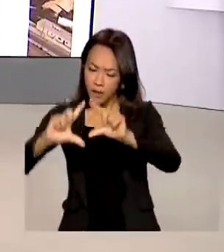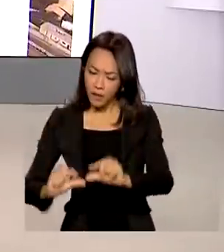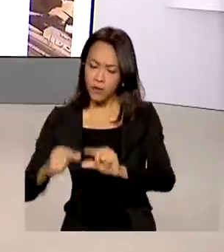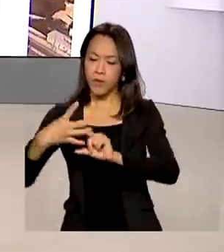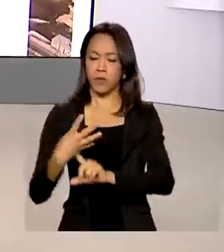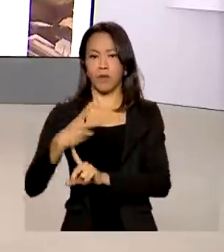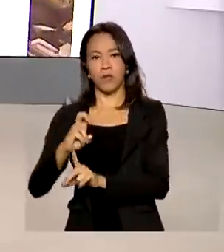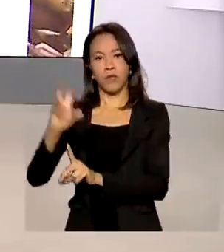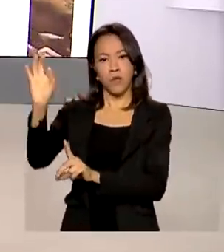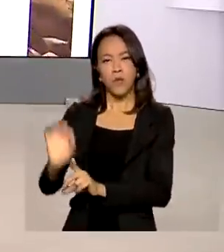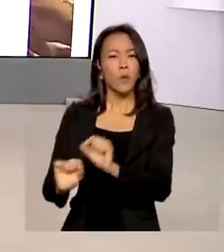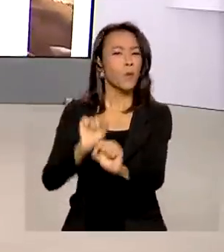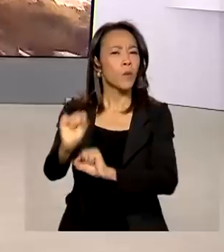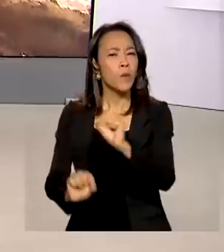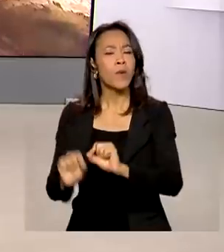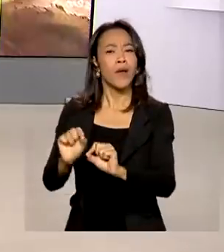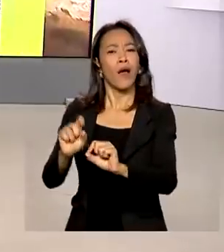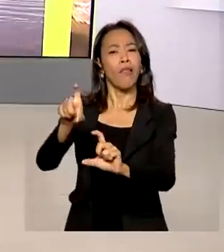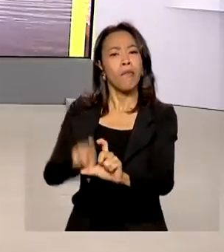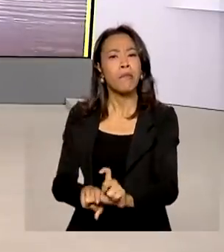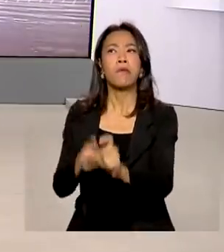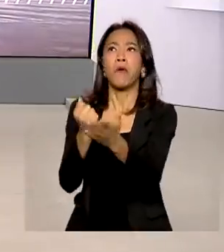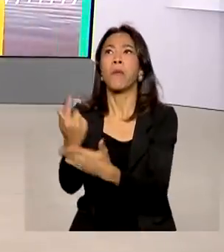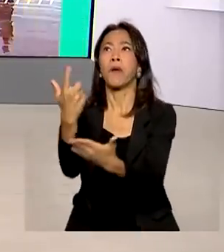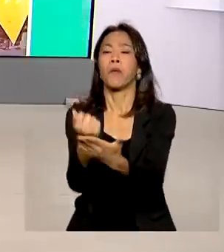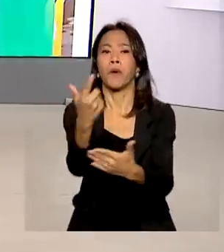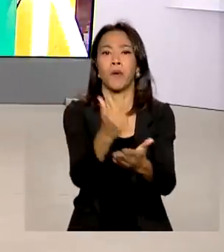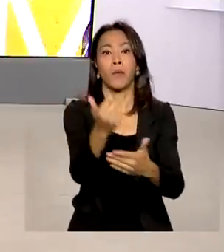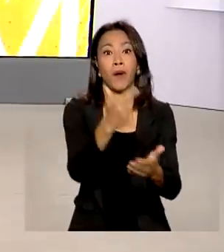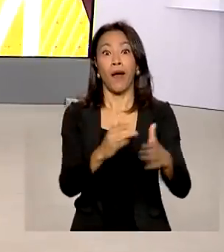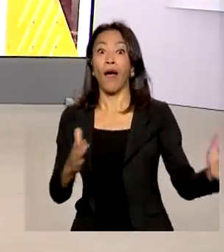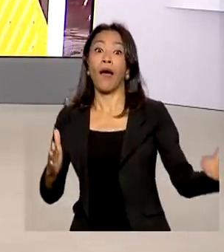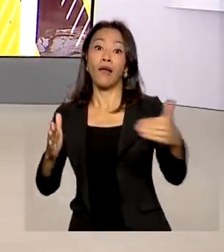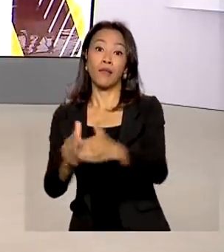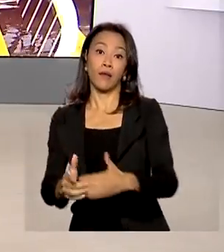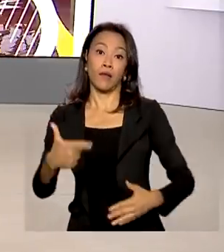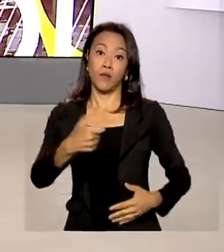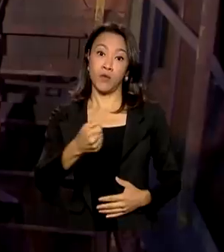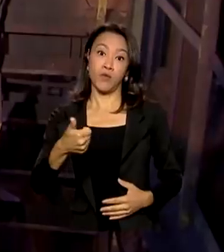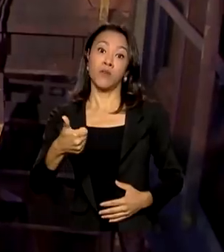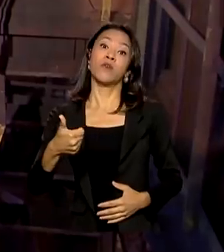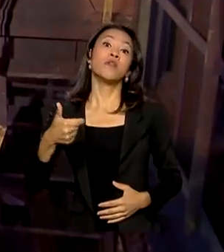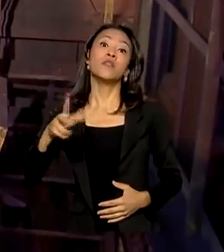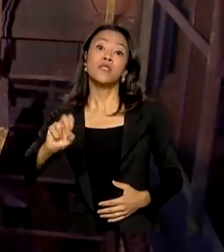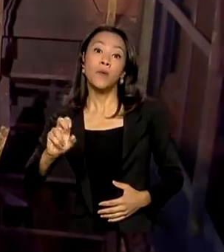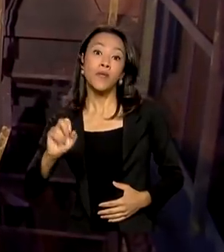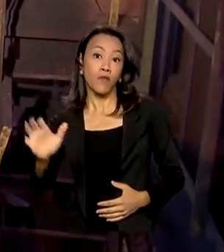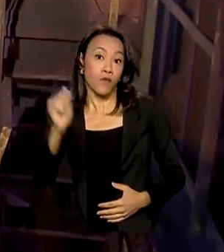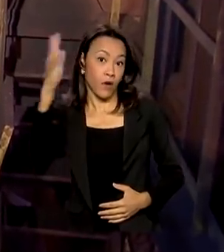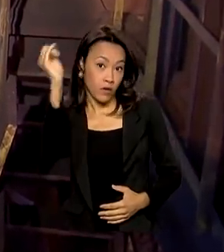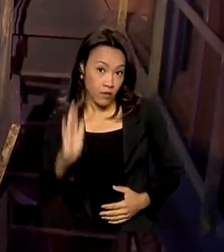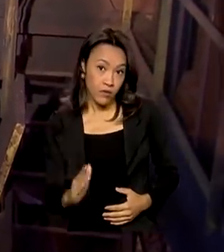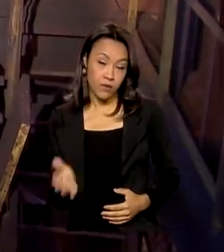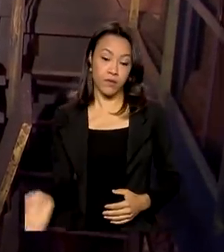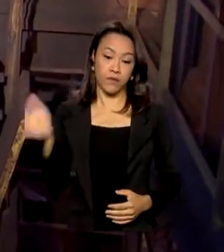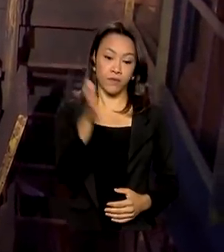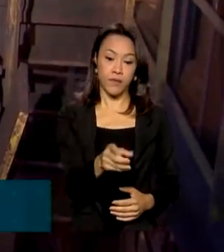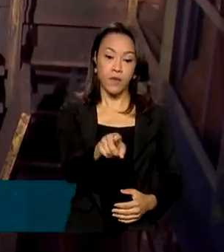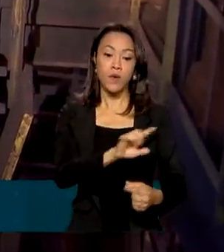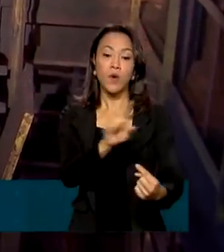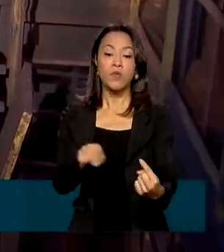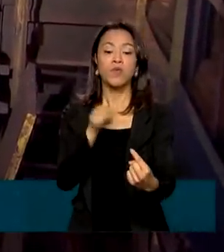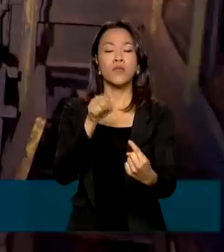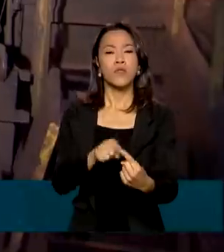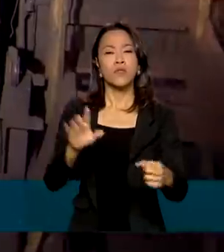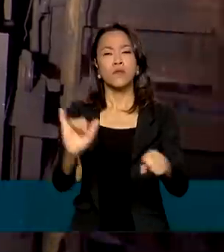a dependência de importação do produto até 2050. Entre as ações estão o fortalecimento